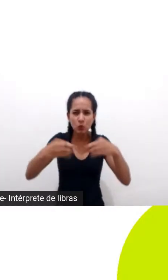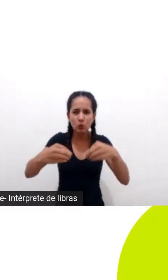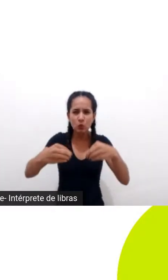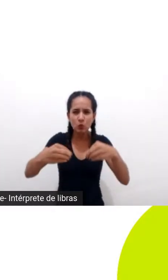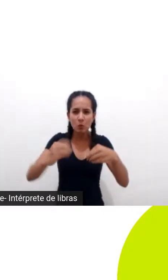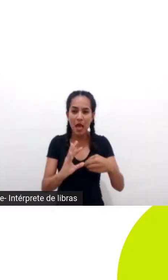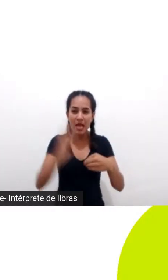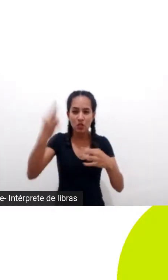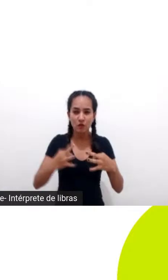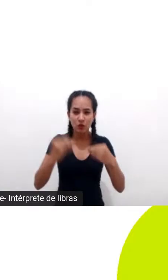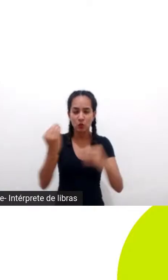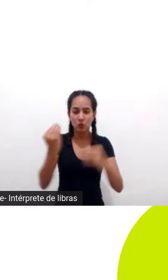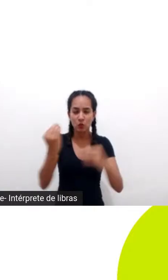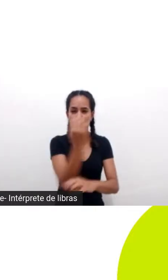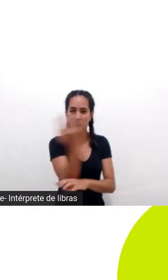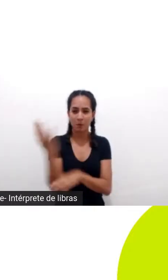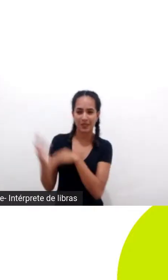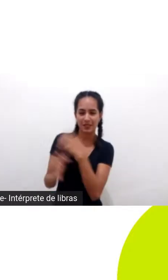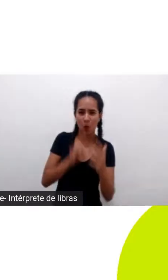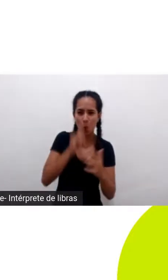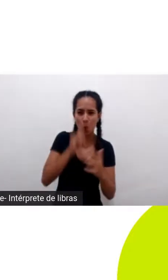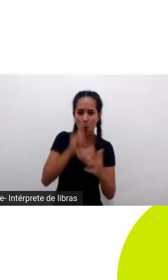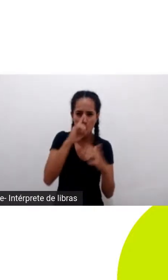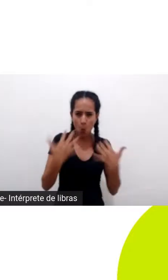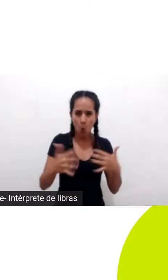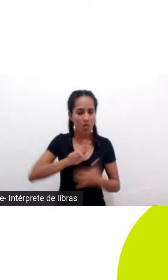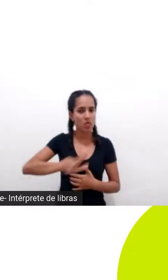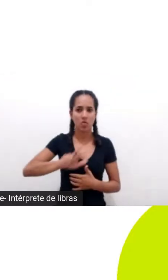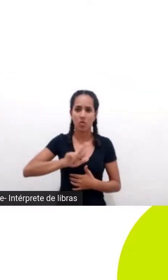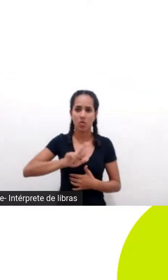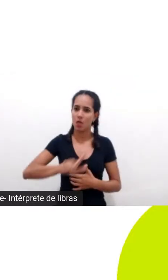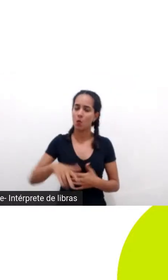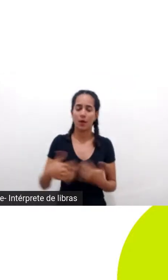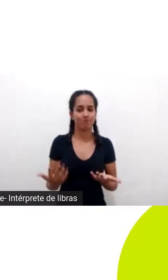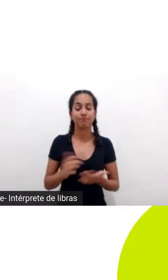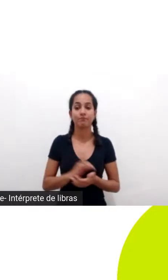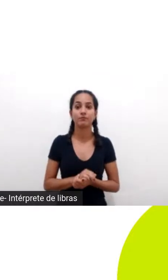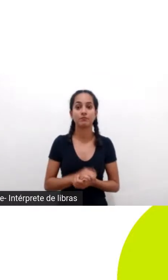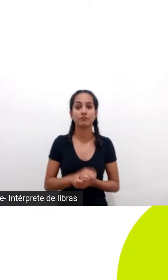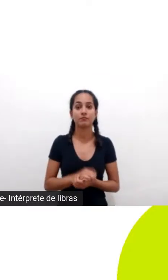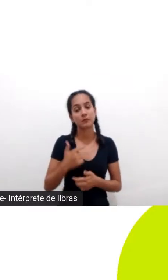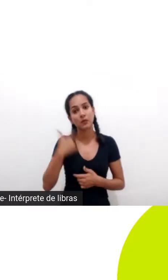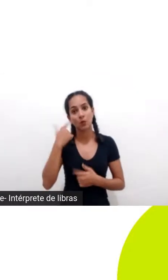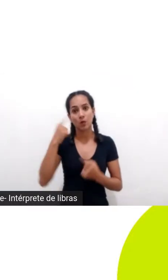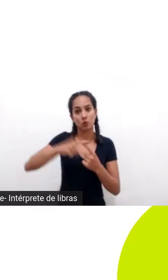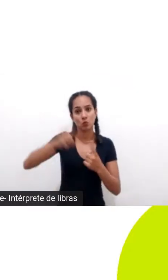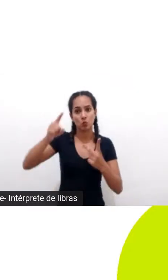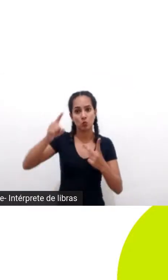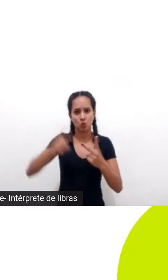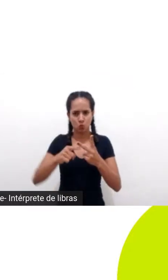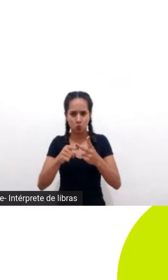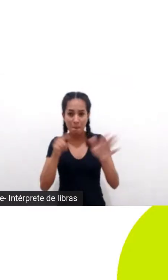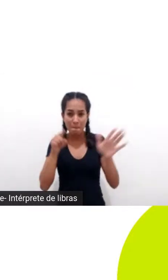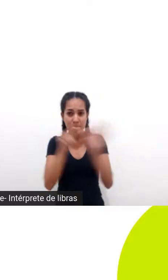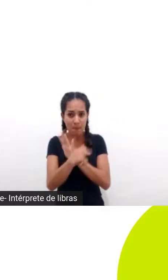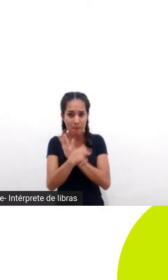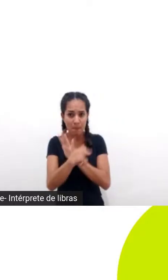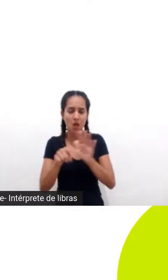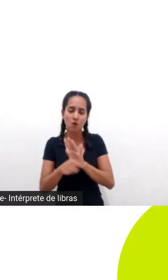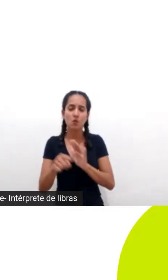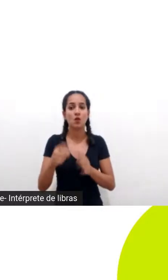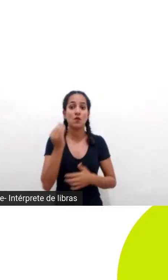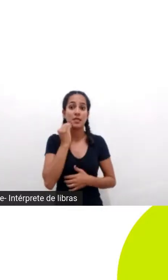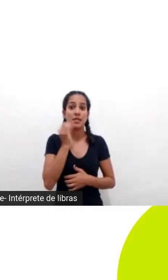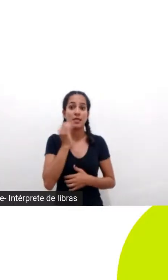ambiental de forma mais ampla a gente tem que estar um pouco mais fundo e aí eu trouxe duas grandes perguntas as quais eu vou tentar responder em